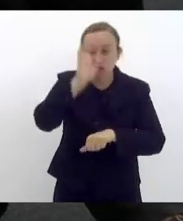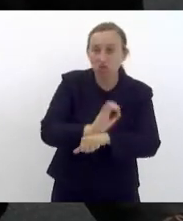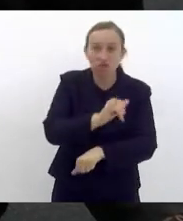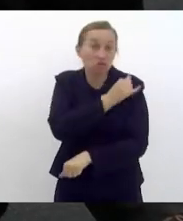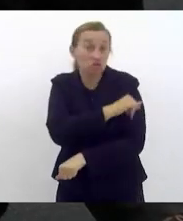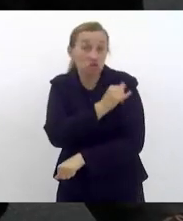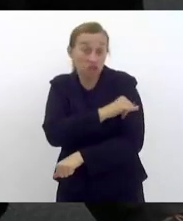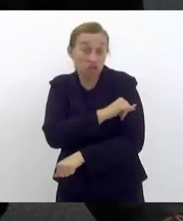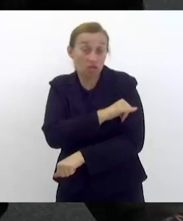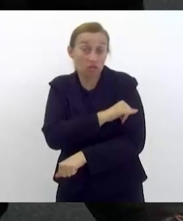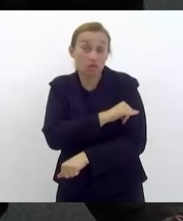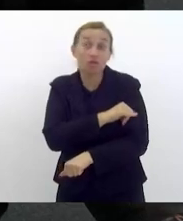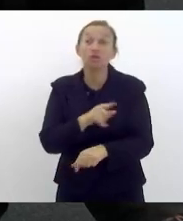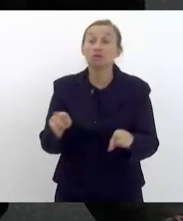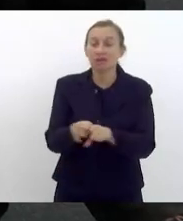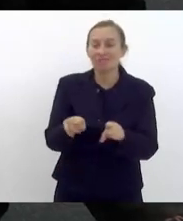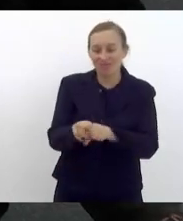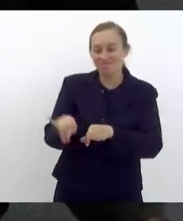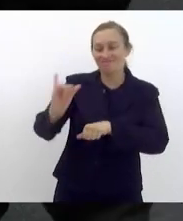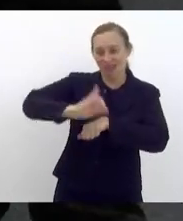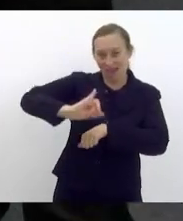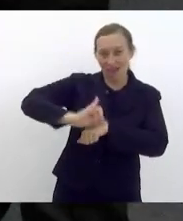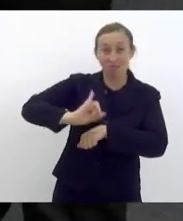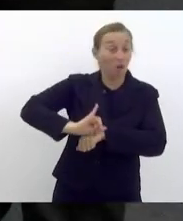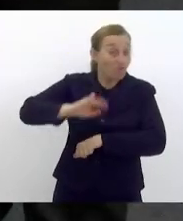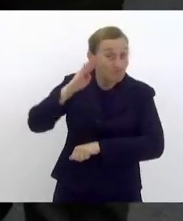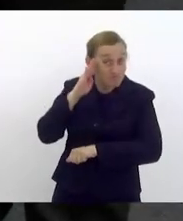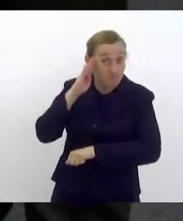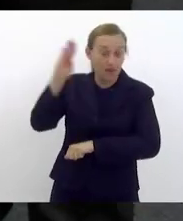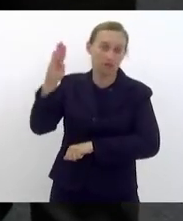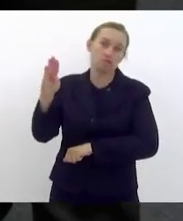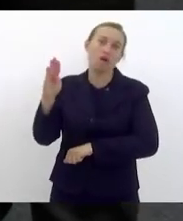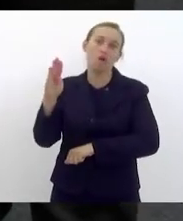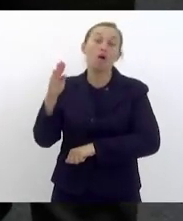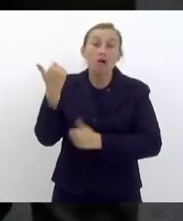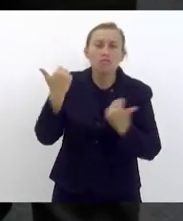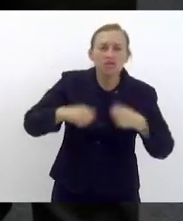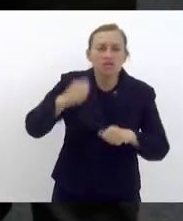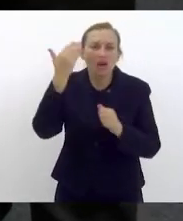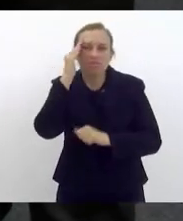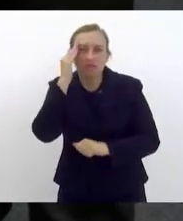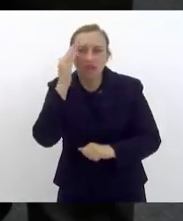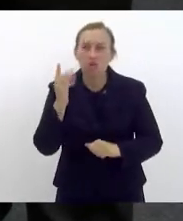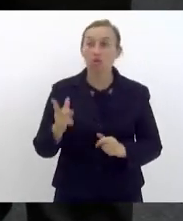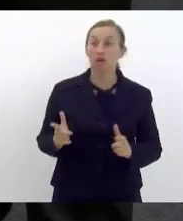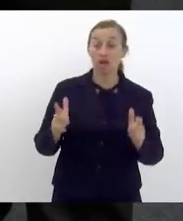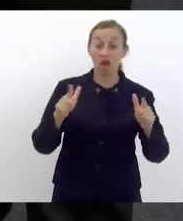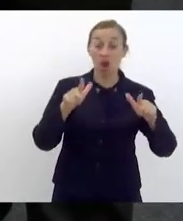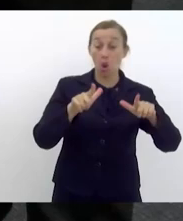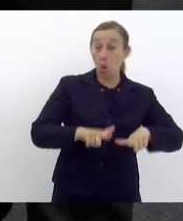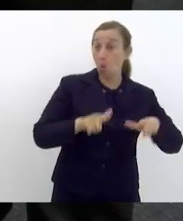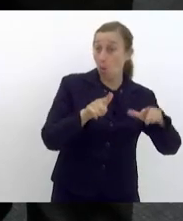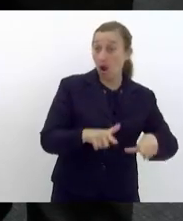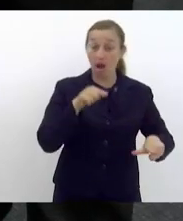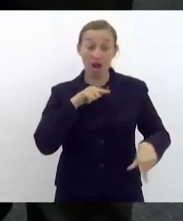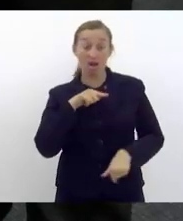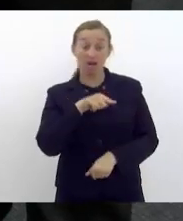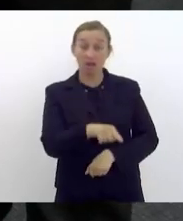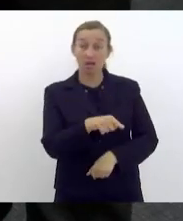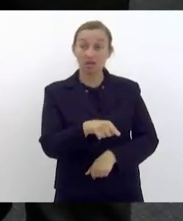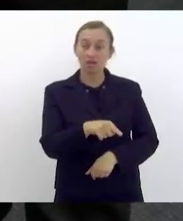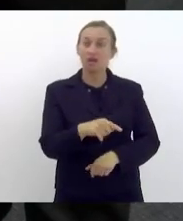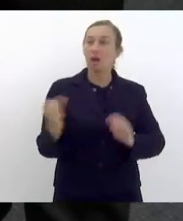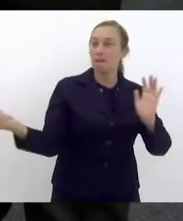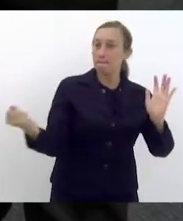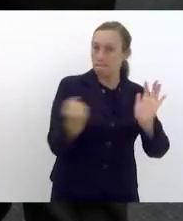do Rio de Janeiro, sobretudo a da capital. A gente precisa entender que aquele espaço é um espaço que é um